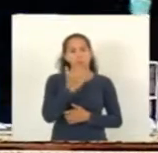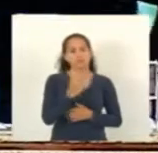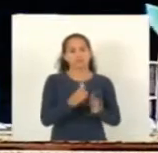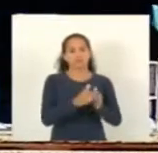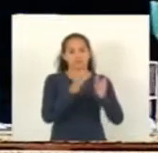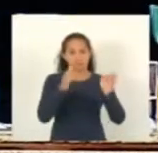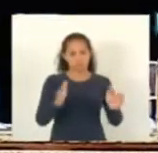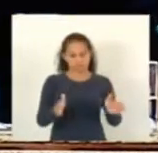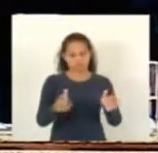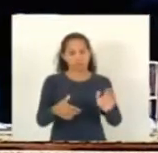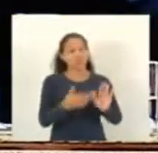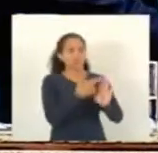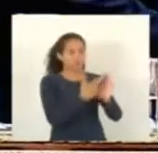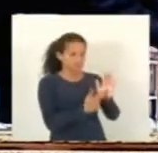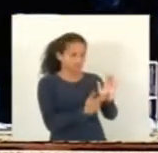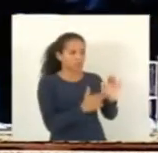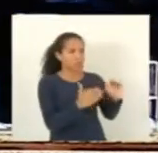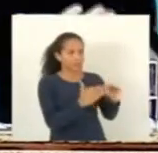deputado Freitas. regimental.